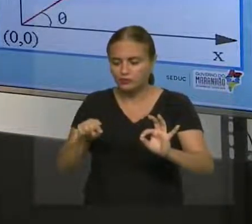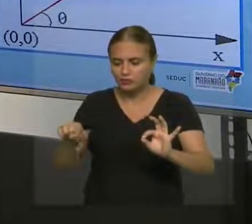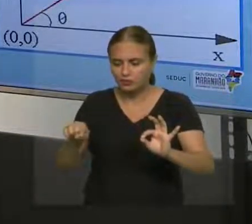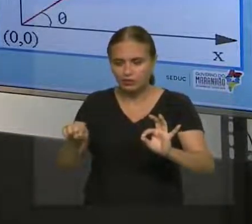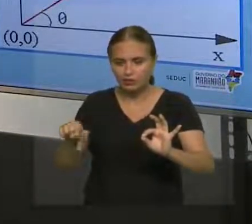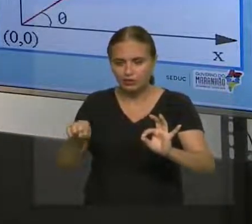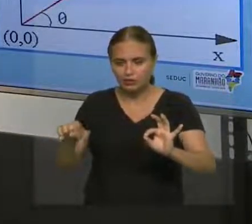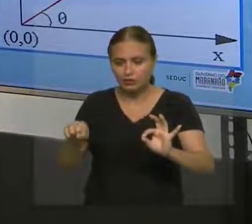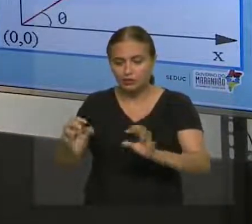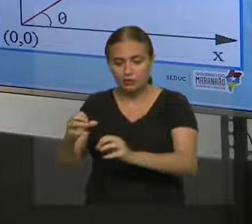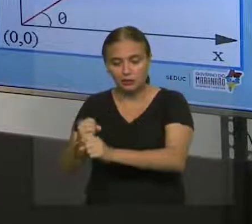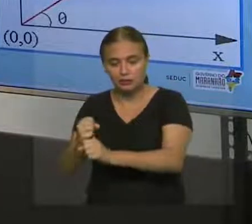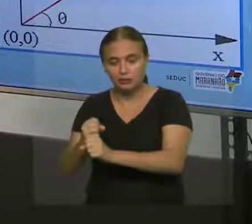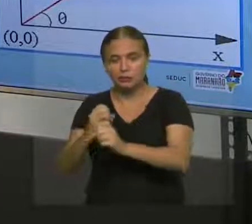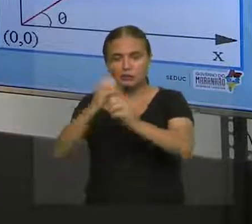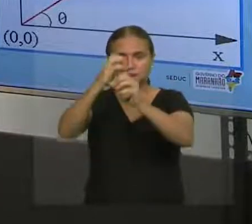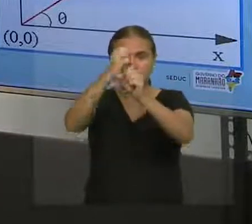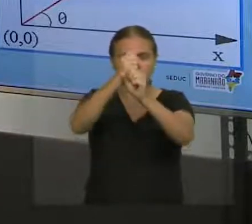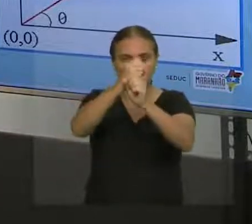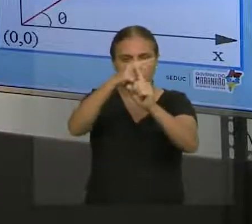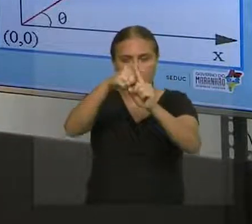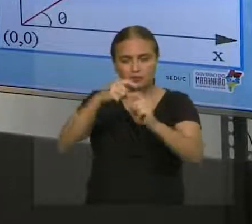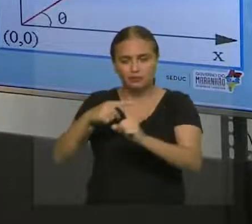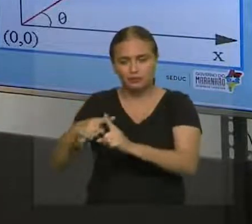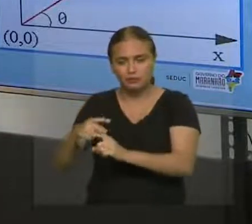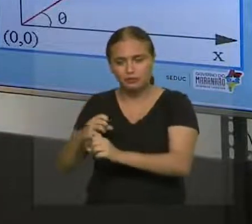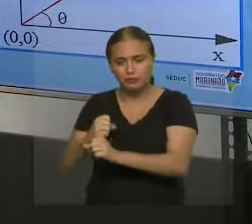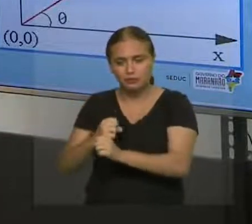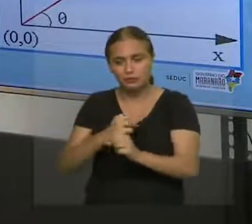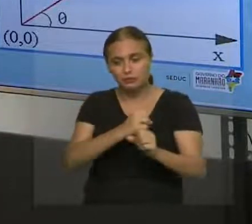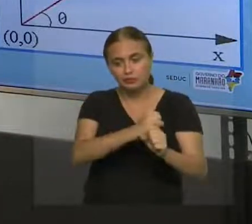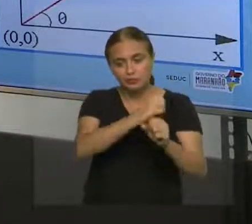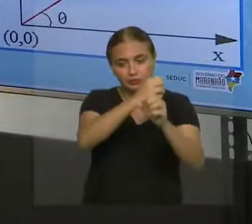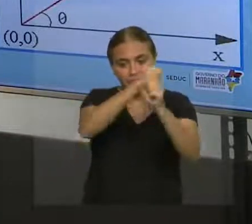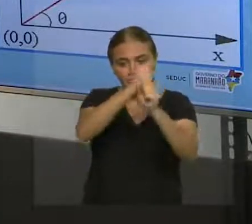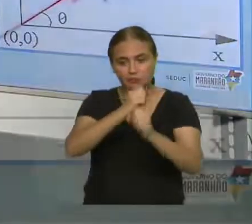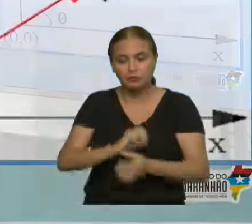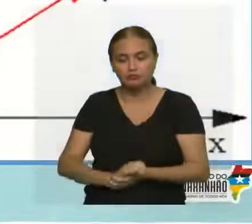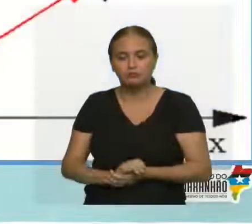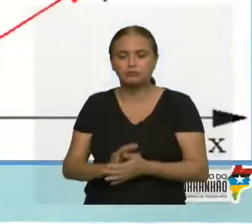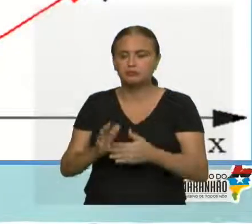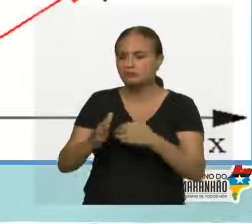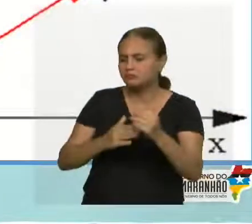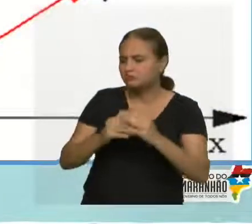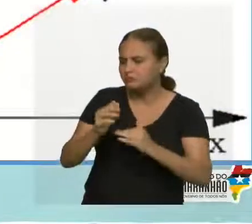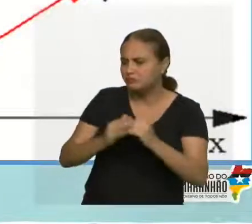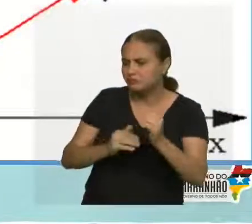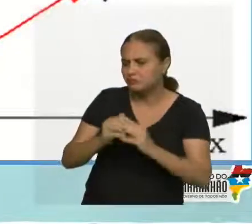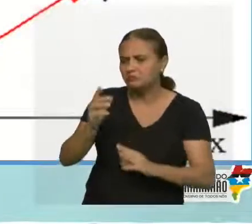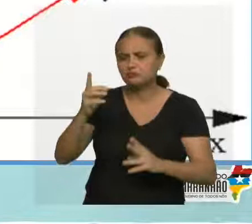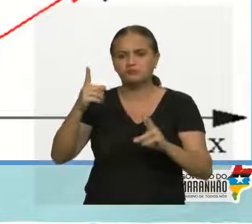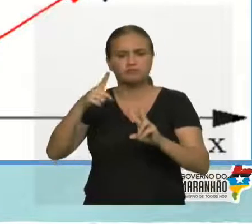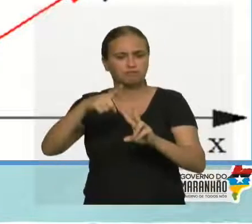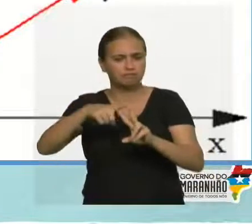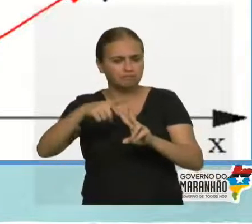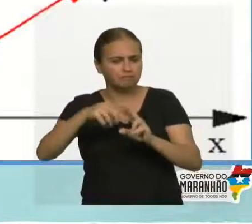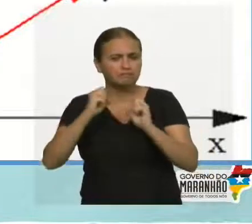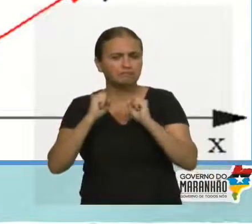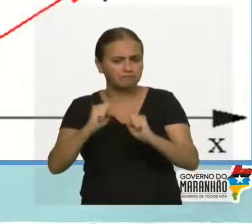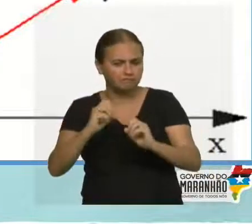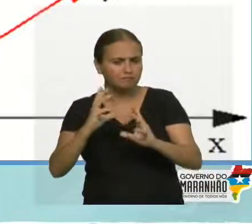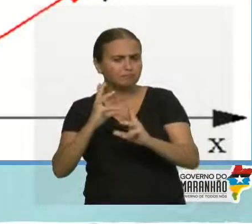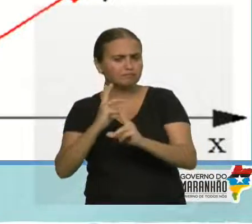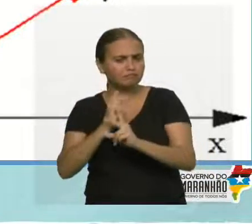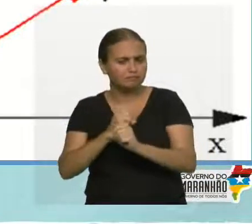momento tendo que decompor essa força, ok? Então, na física, costumamos dizer que qualquer tipo de grandeza vetorial pode ser decomposta. Essa